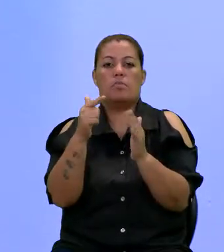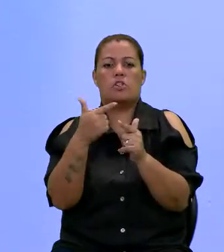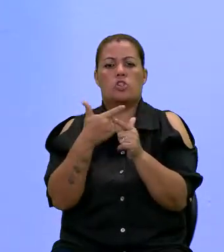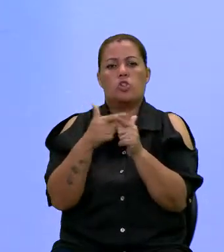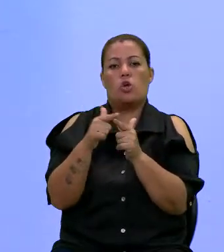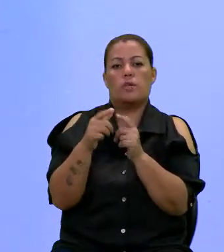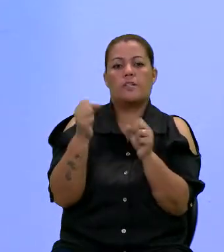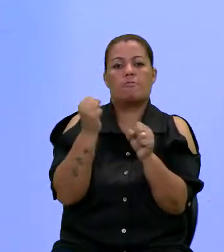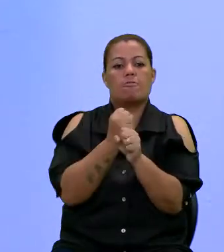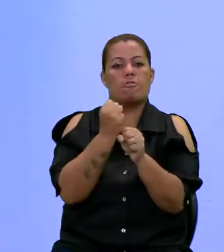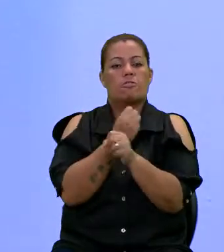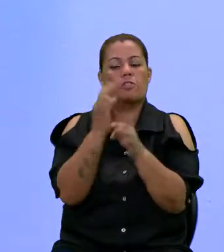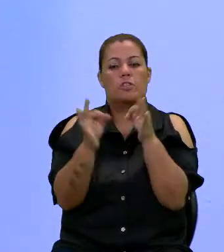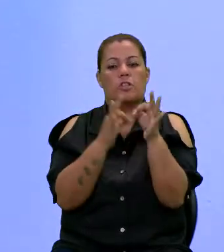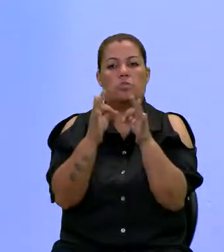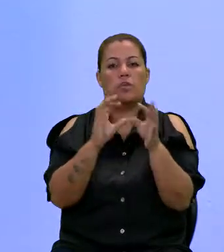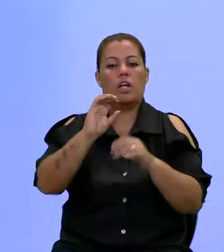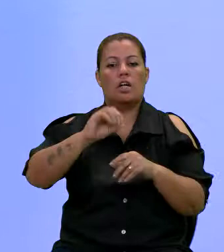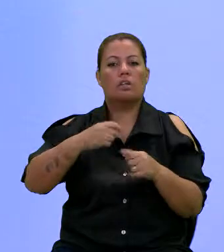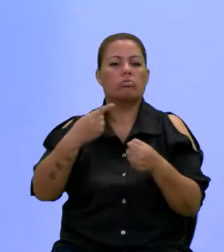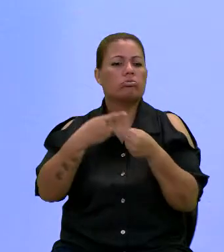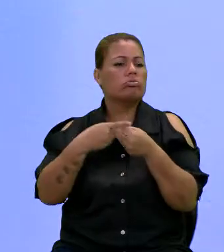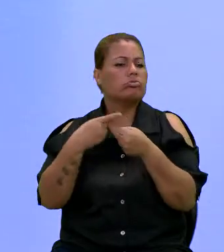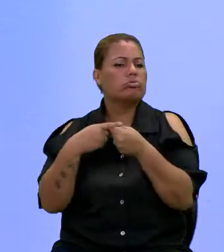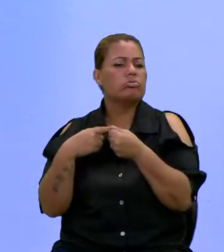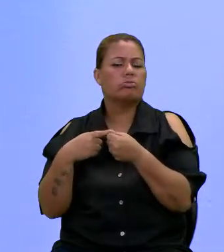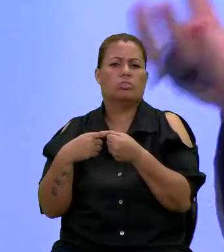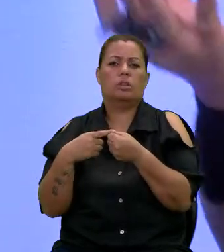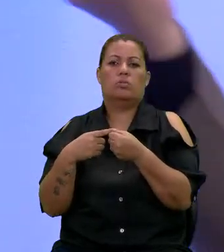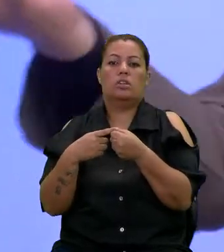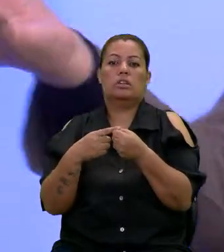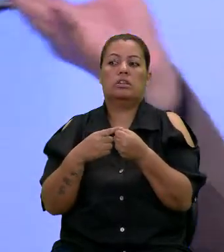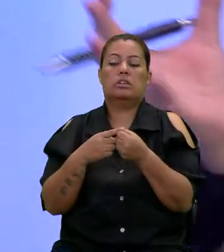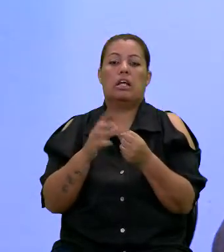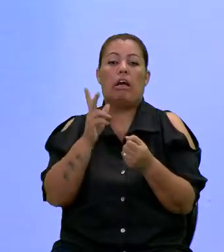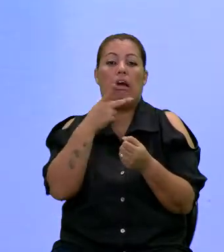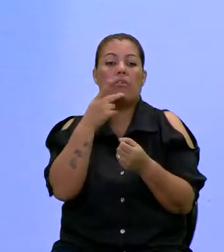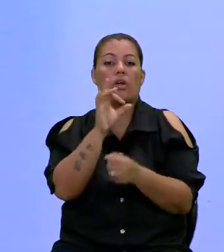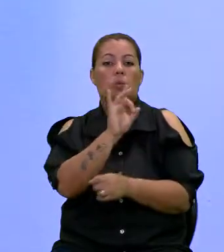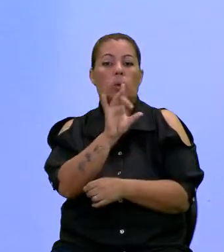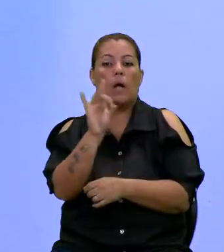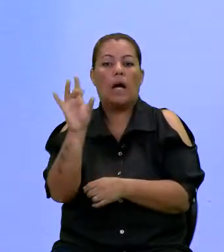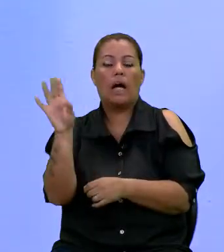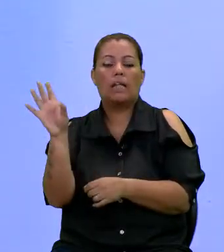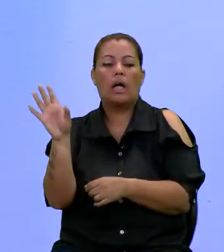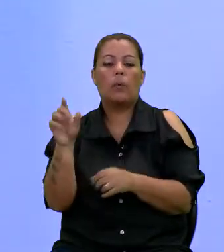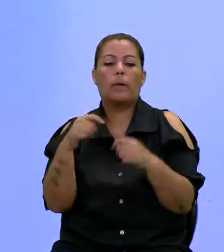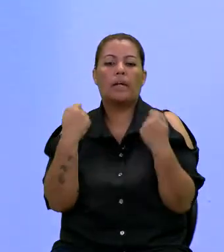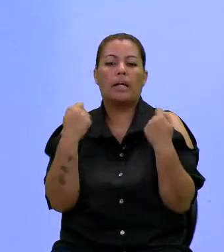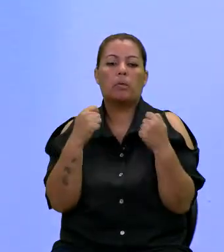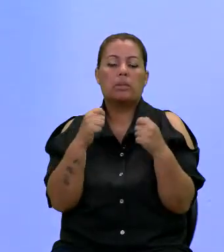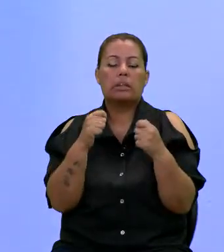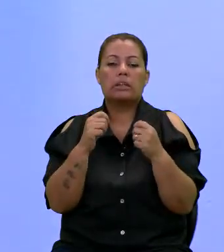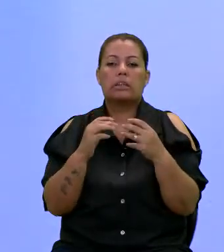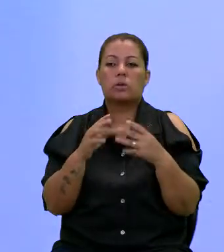construção desse plano aqui no nosso município e falando cada entidade aqui, o que passa, enfim. E eu lembrei aqui